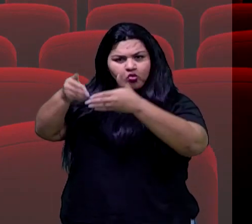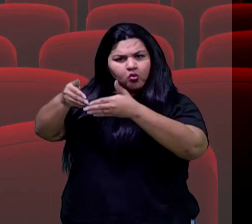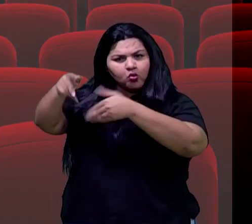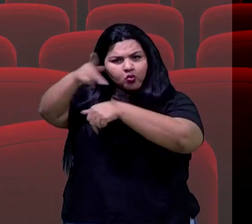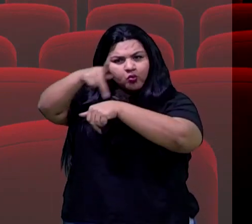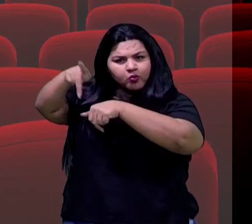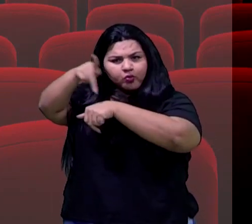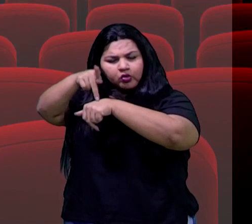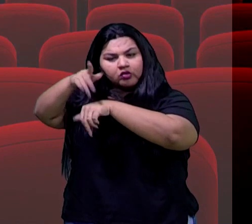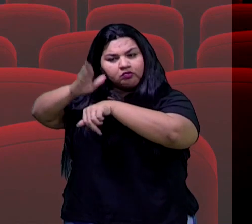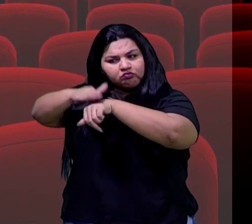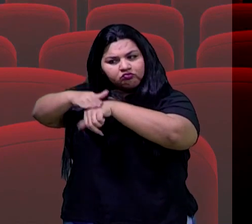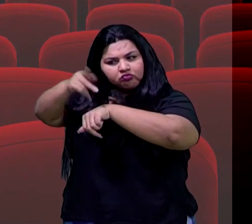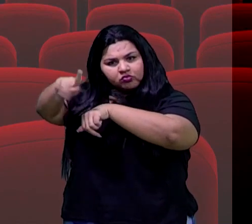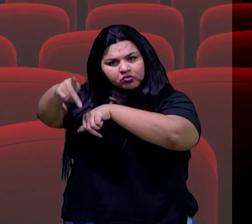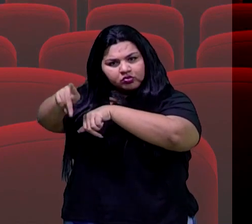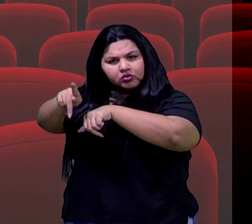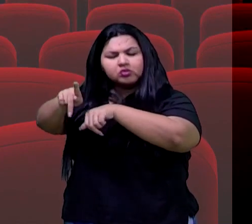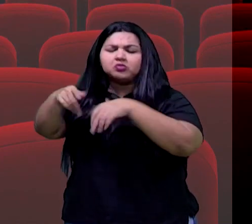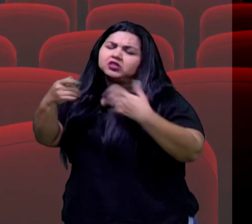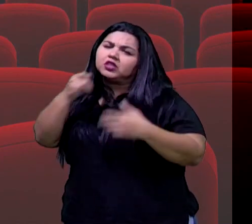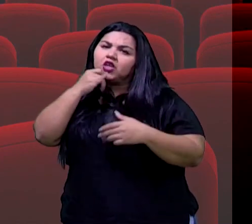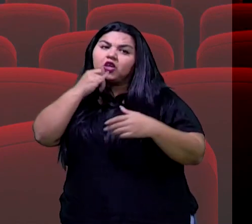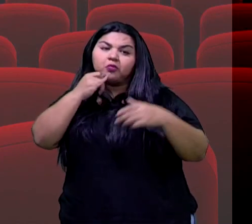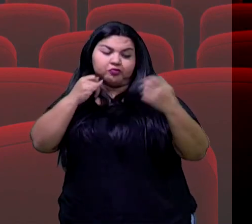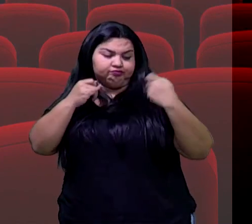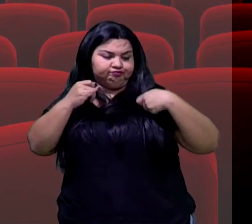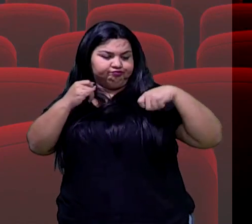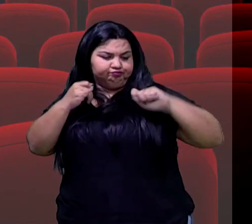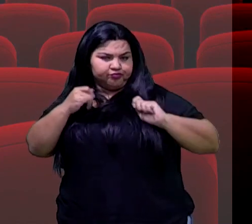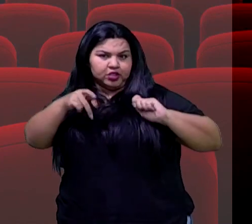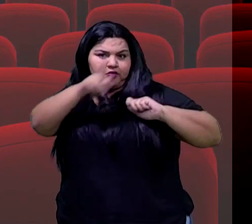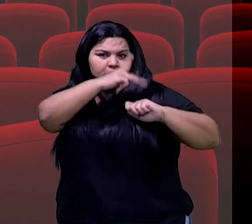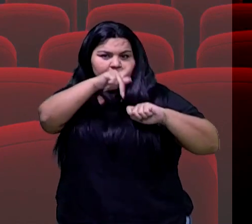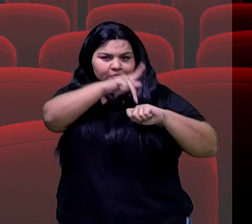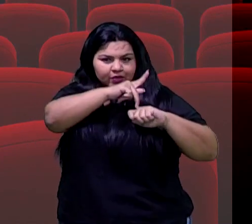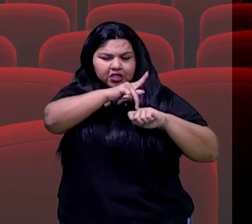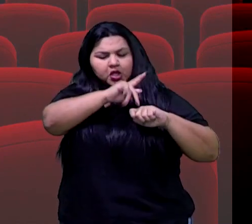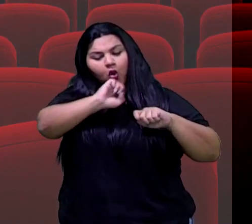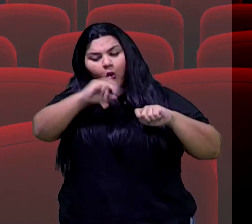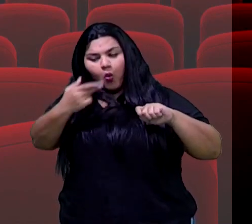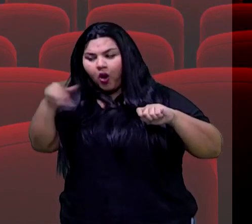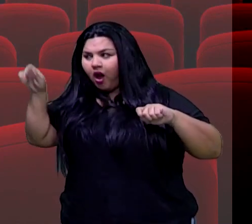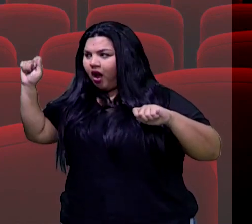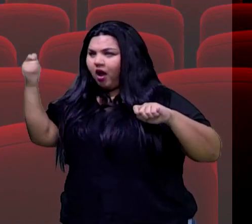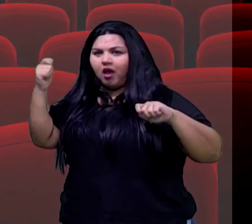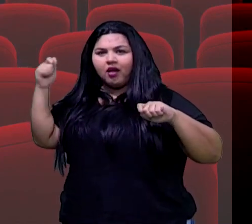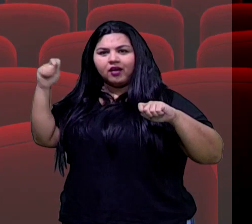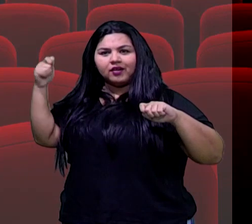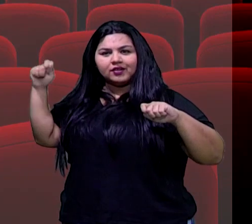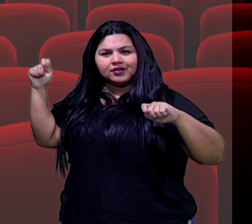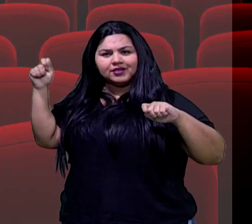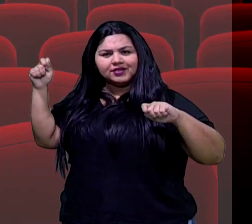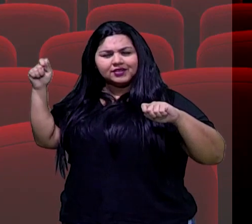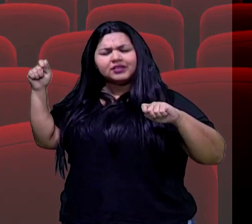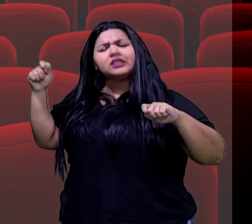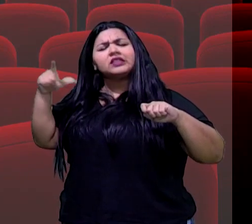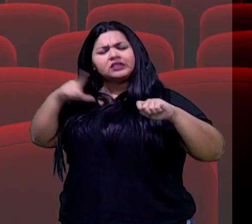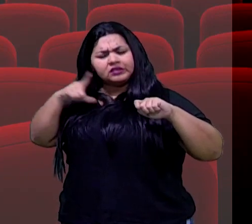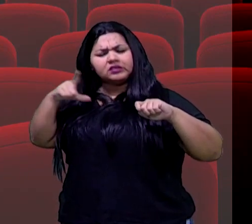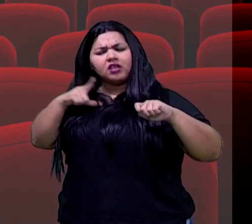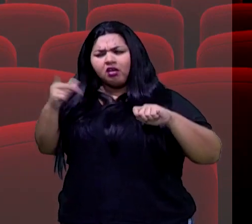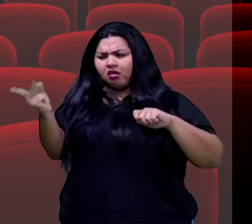uma produção de lá, por exemplo, da Espanha, com o espanhol que é produzido num filme lá na Argentina, a gente vai ver que tem realmente